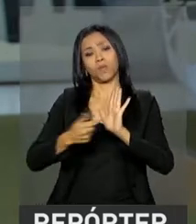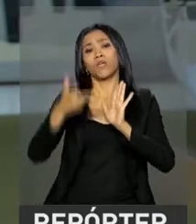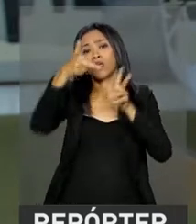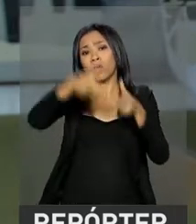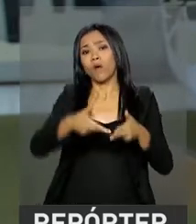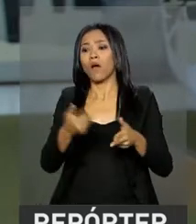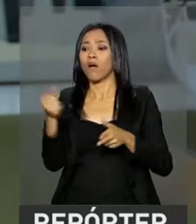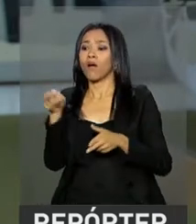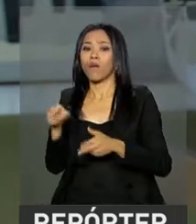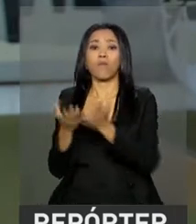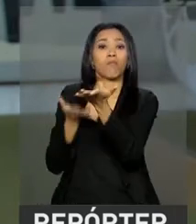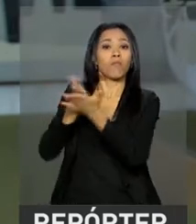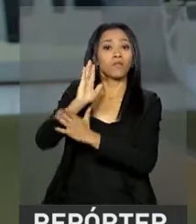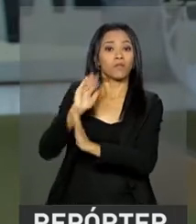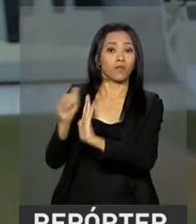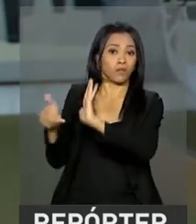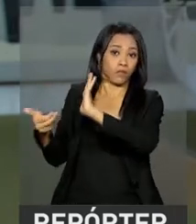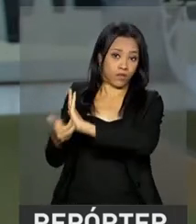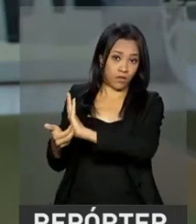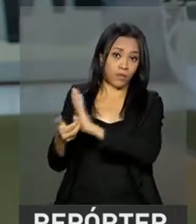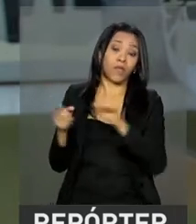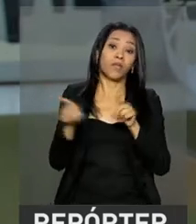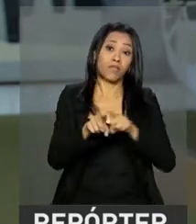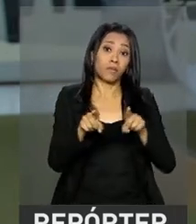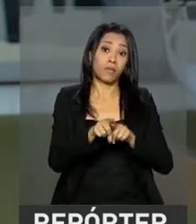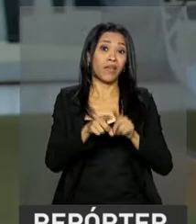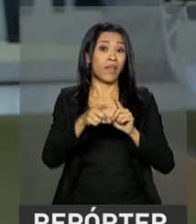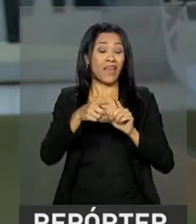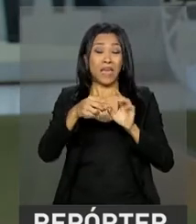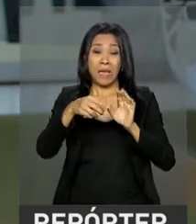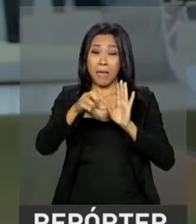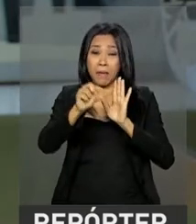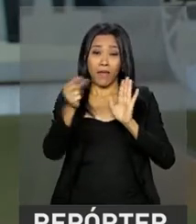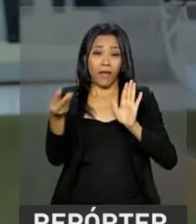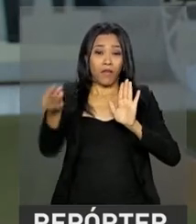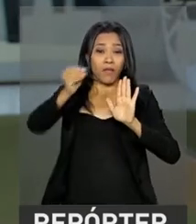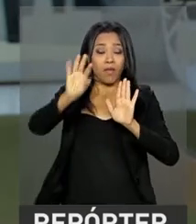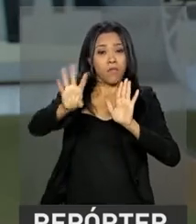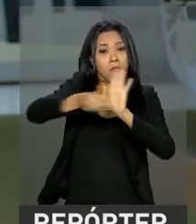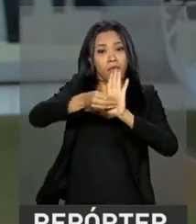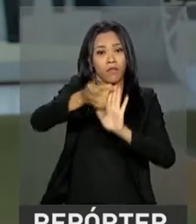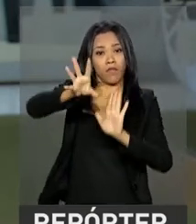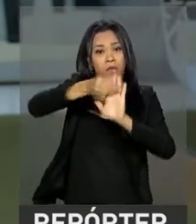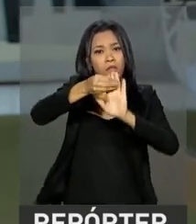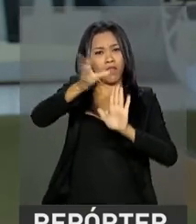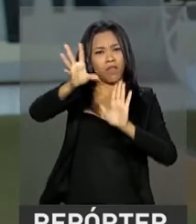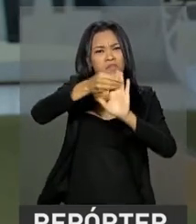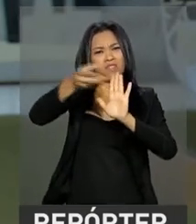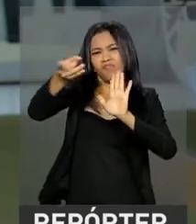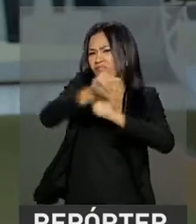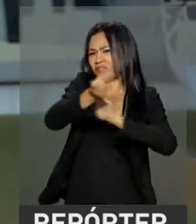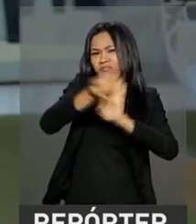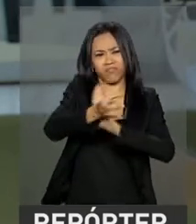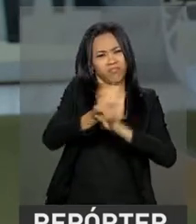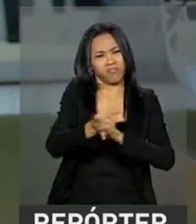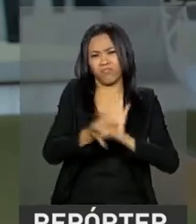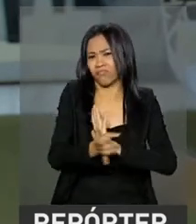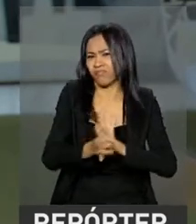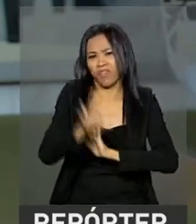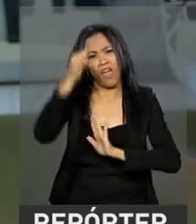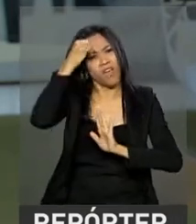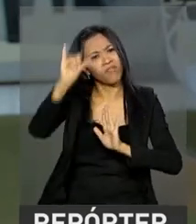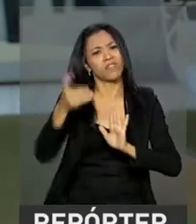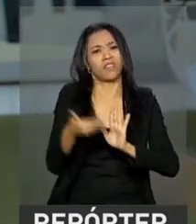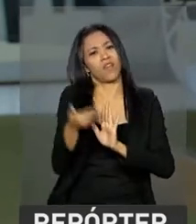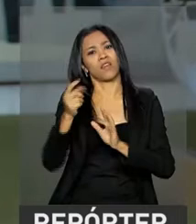aprovado lá na Câmara dos Deputados, e também pela rejeição de todas as emendas apresentadas pelos parlamentares. A ideia é tentar evitar que esse